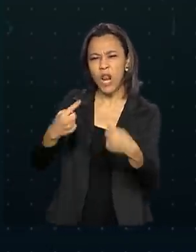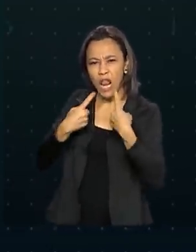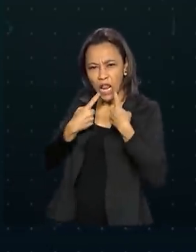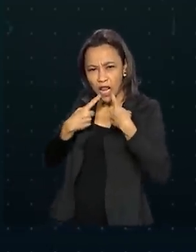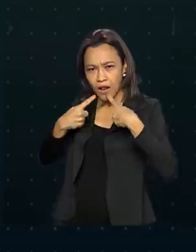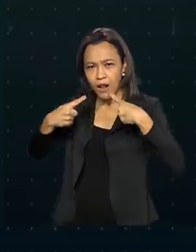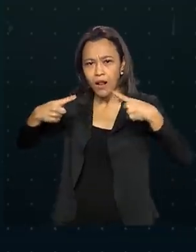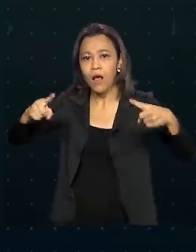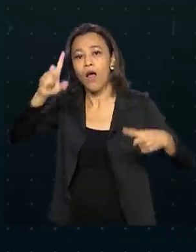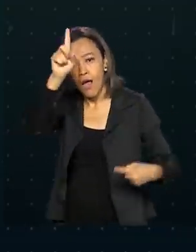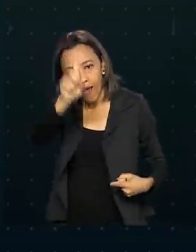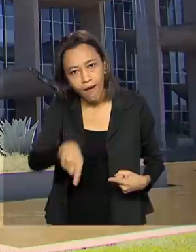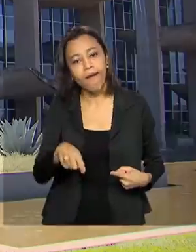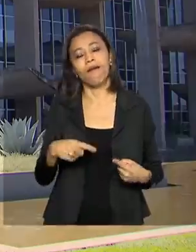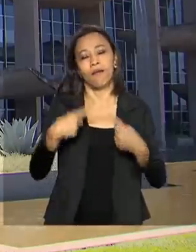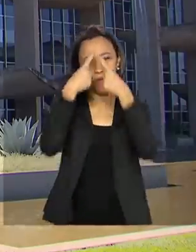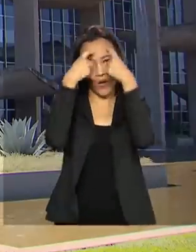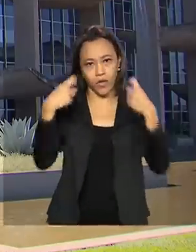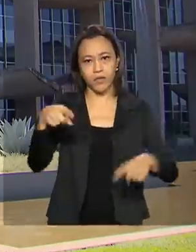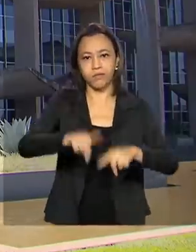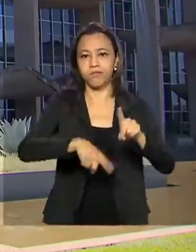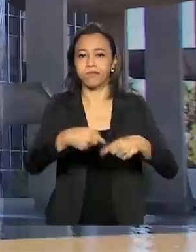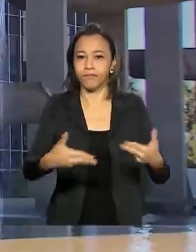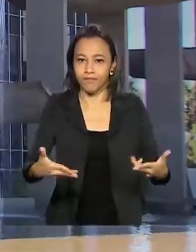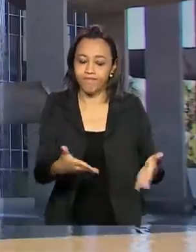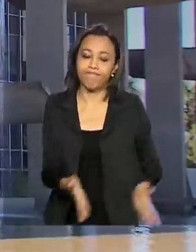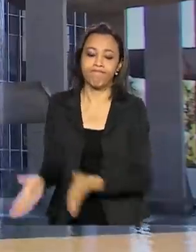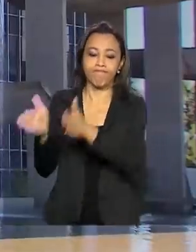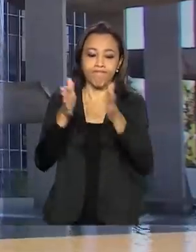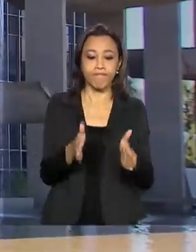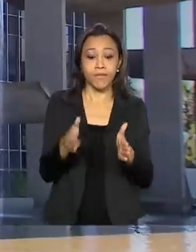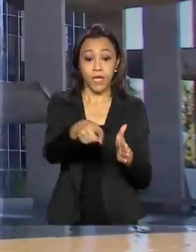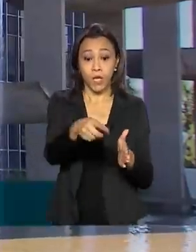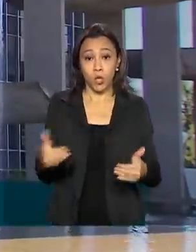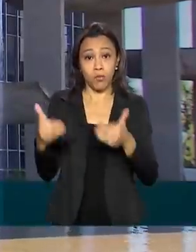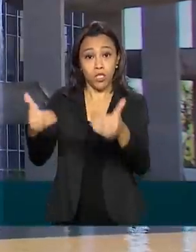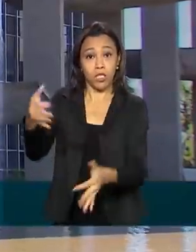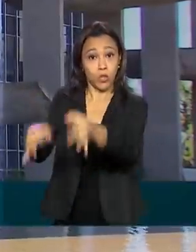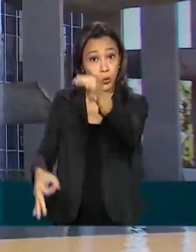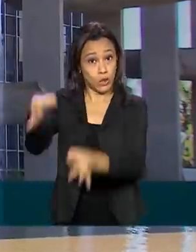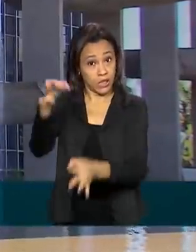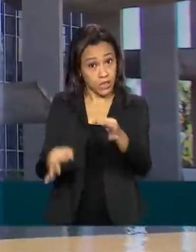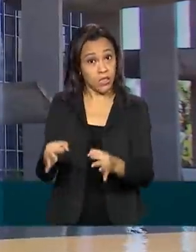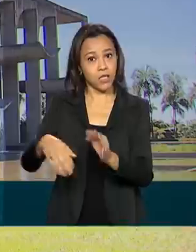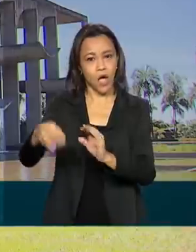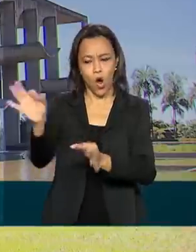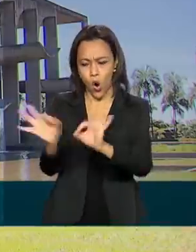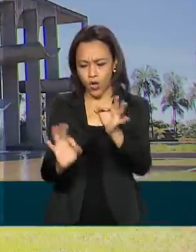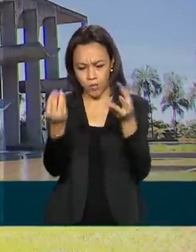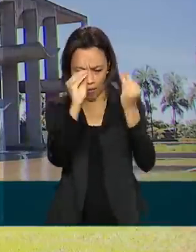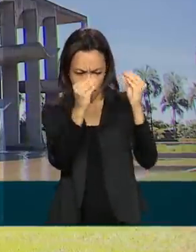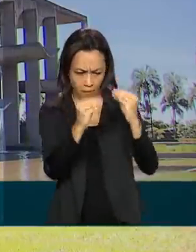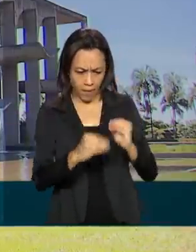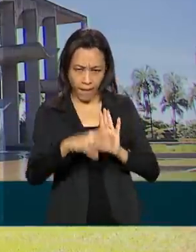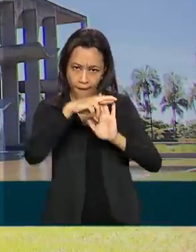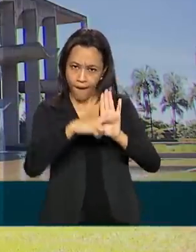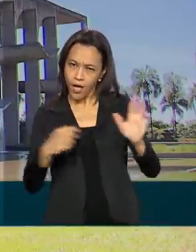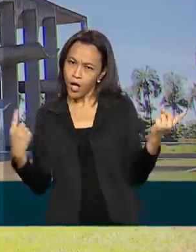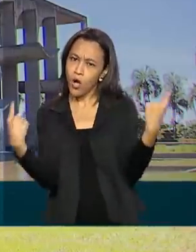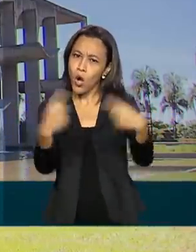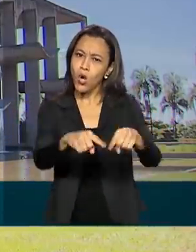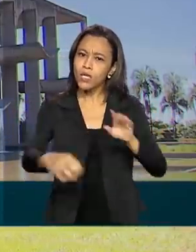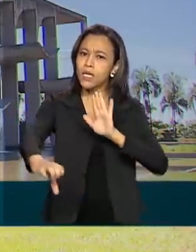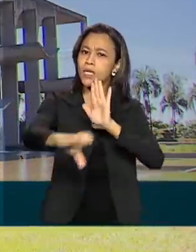relacionadas à violência sexual. O Ministério da Justiça está finalizando um protocolo específico para investigar crimes contra crianças